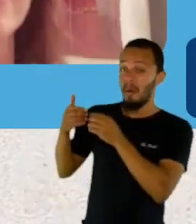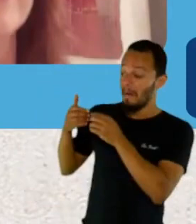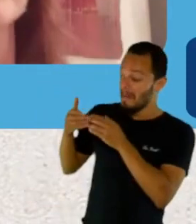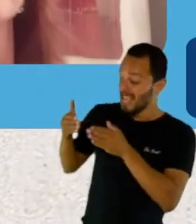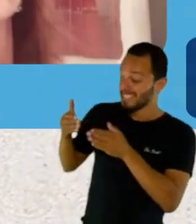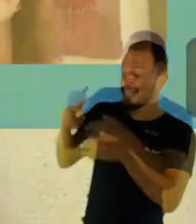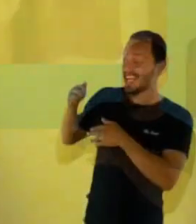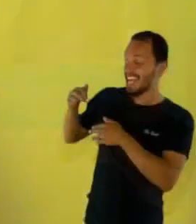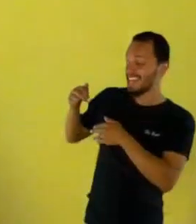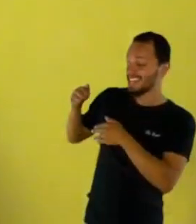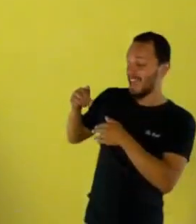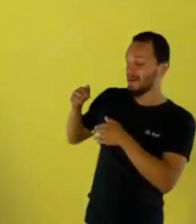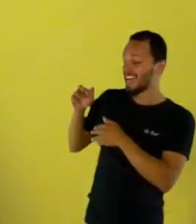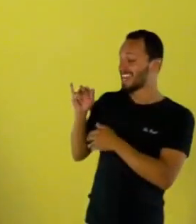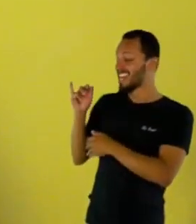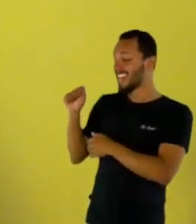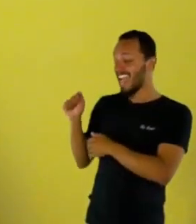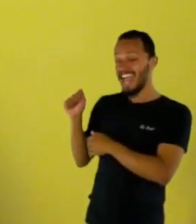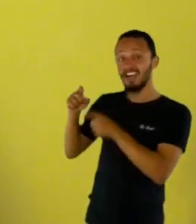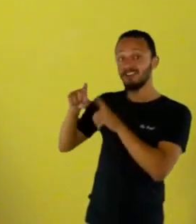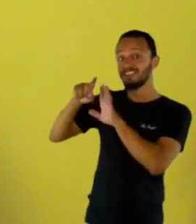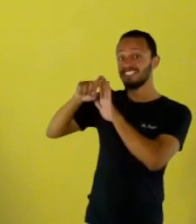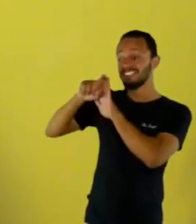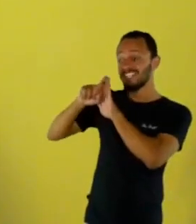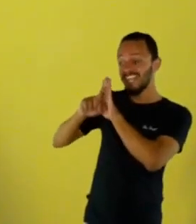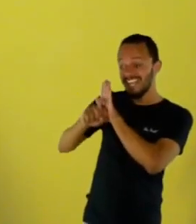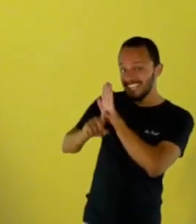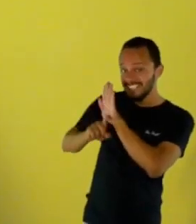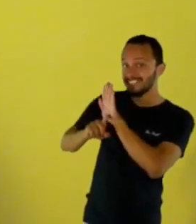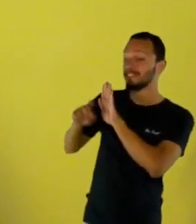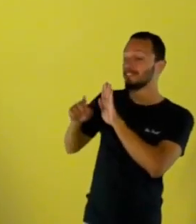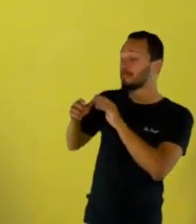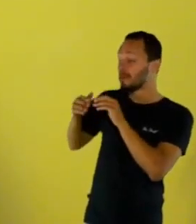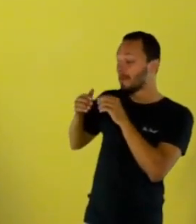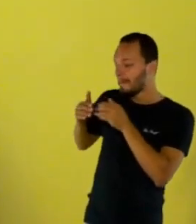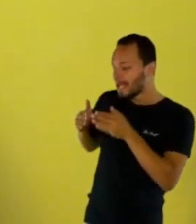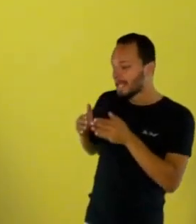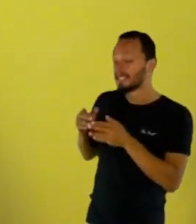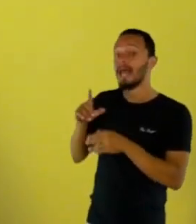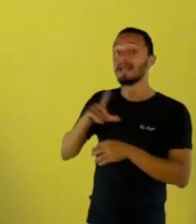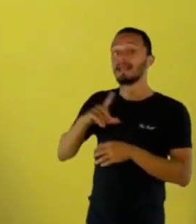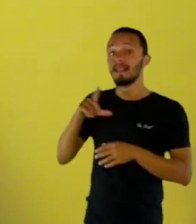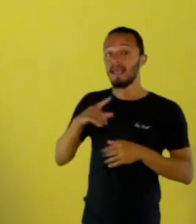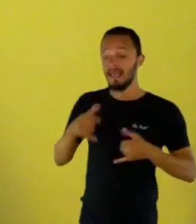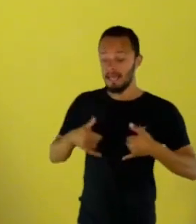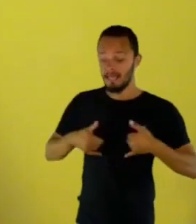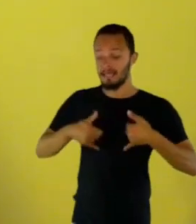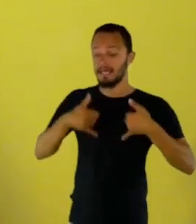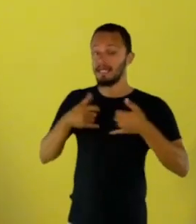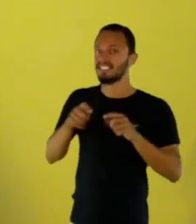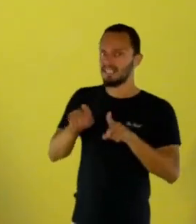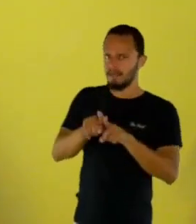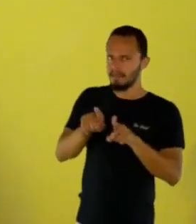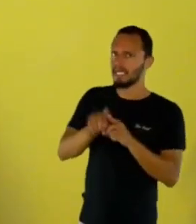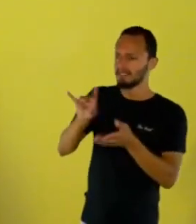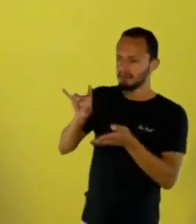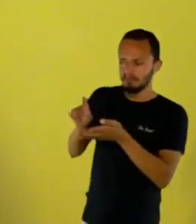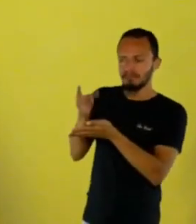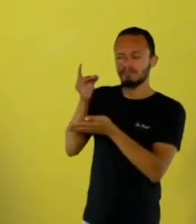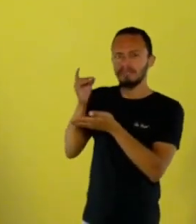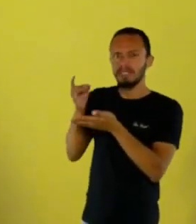assim, traz essas questões que a gente começou a falar, né? De abuso, de autoestima, da mulher que